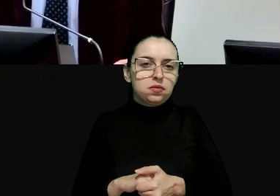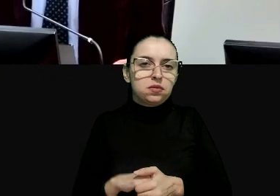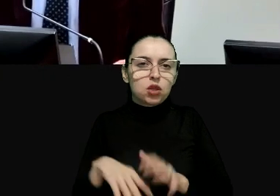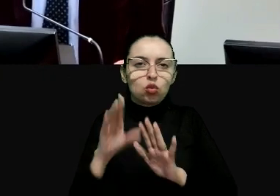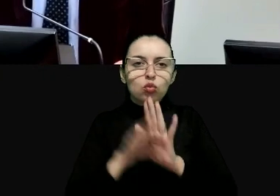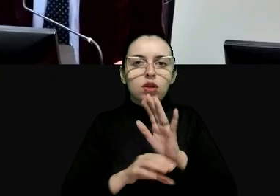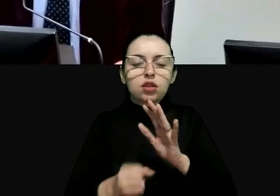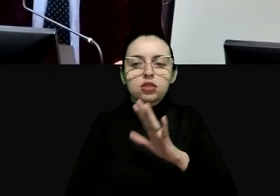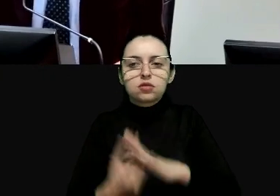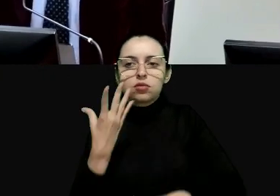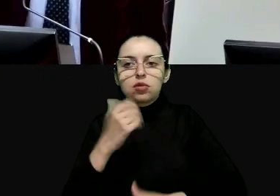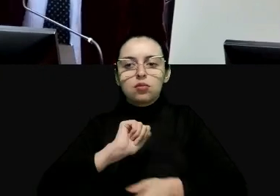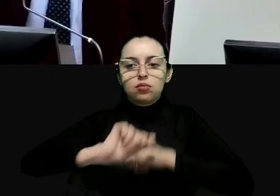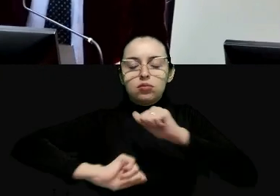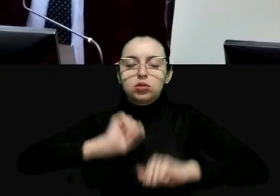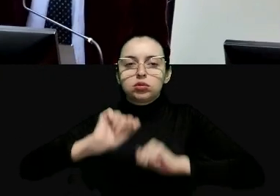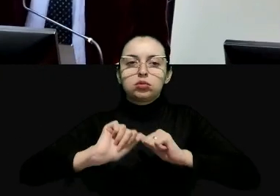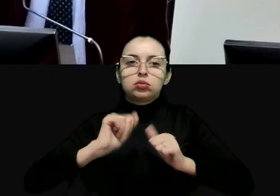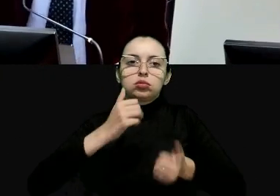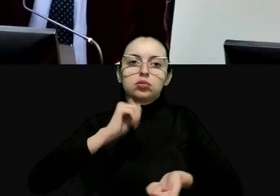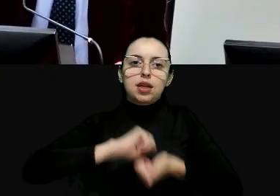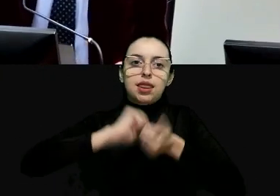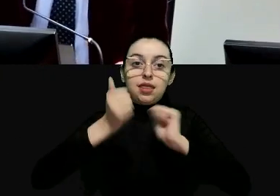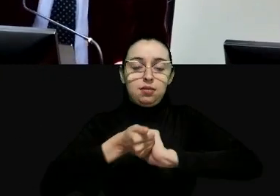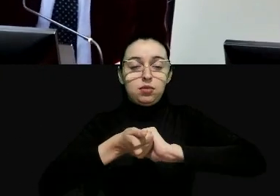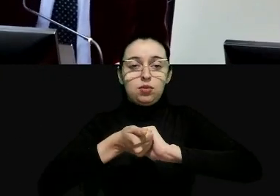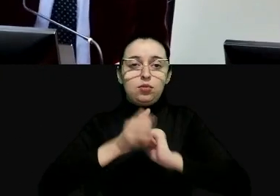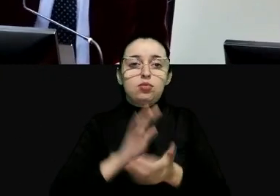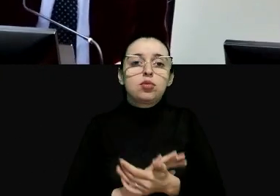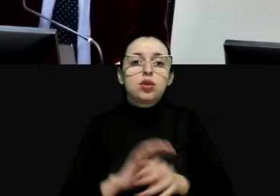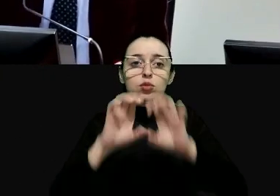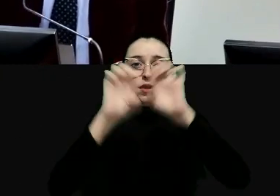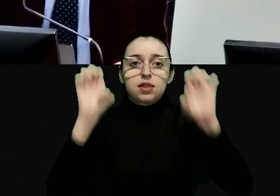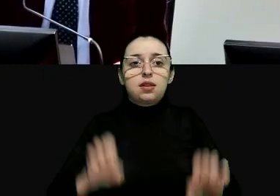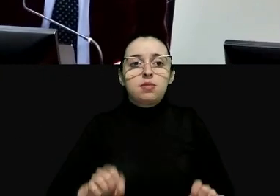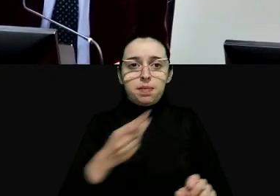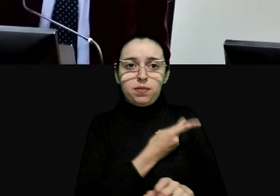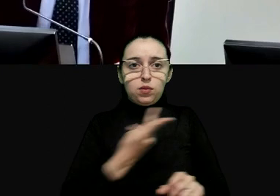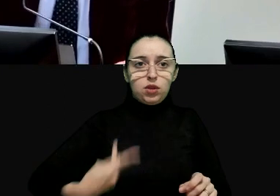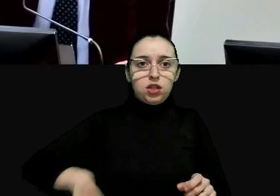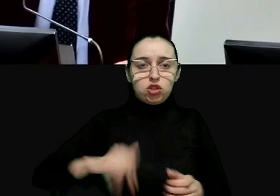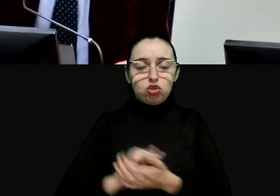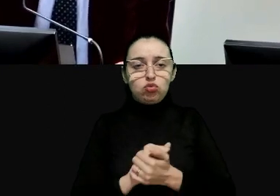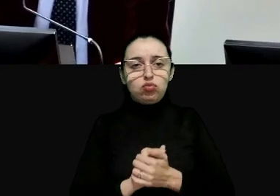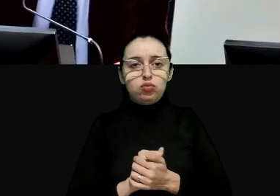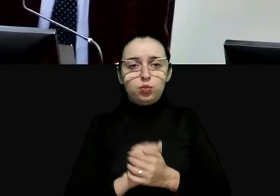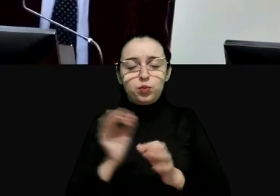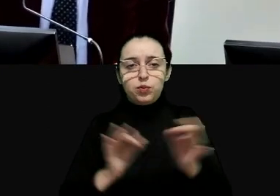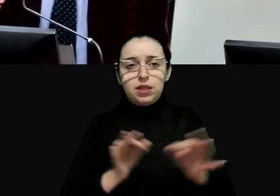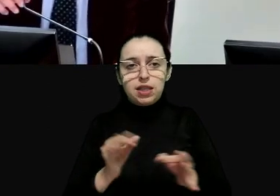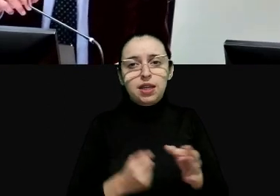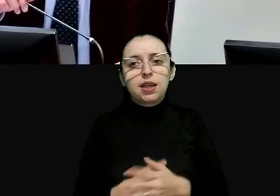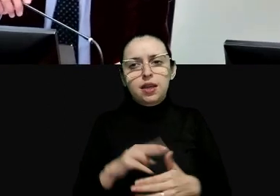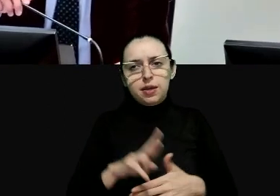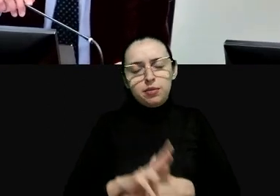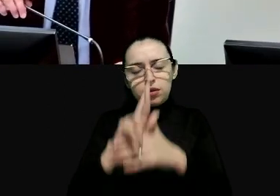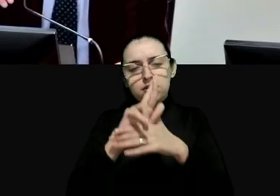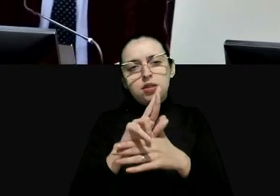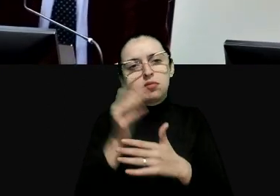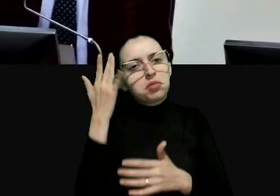constitucionalismo transformador. E outra vez, é dizer, aqui o sistema jurídico tem um protagonismo